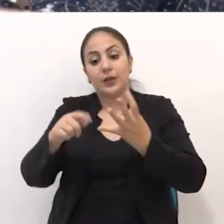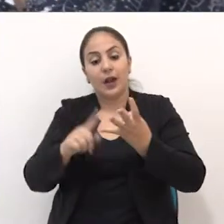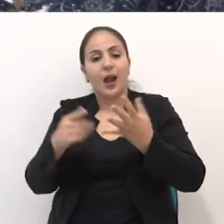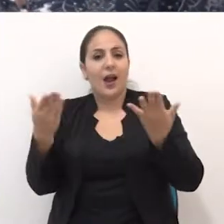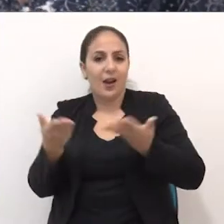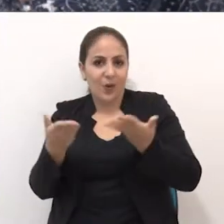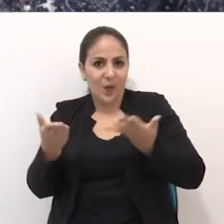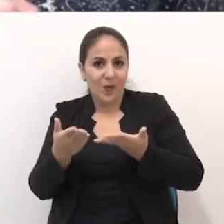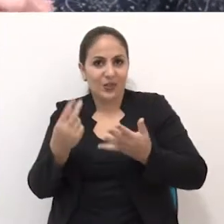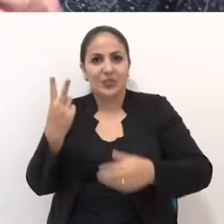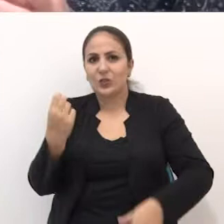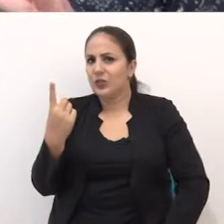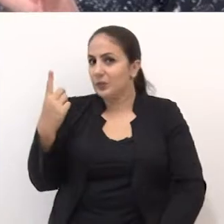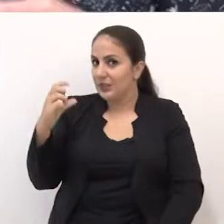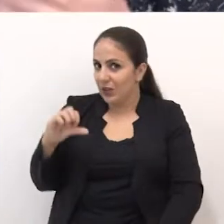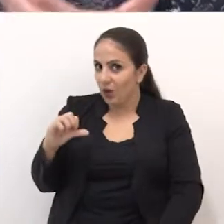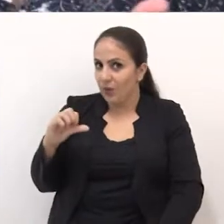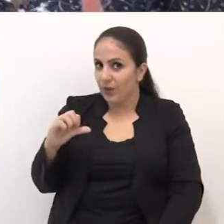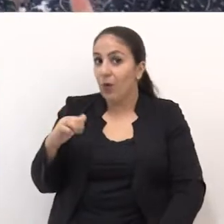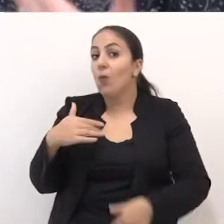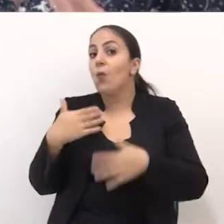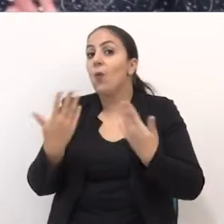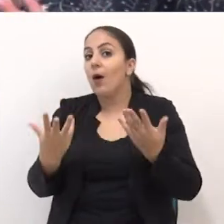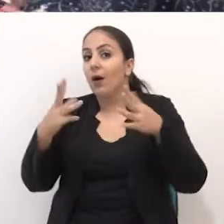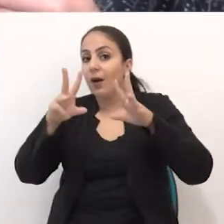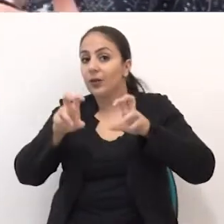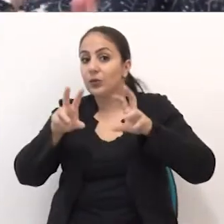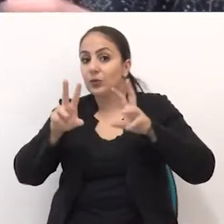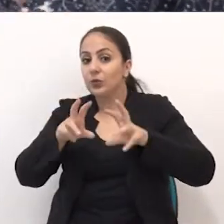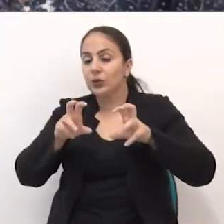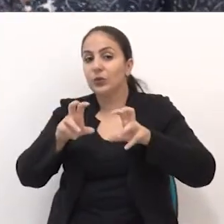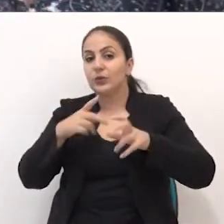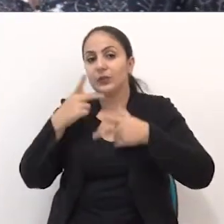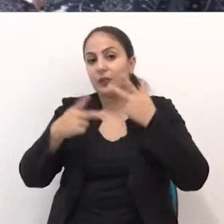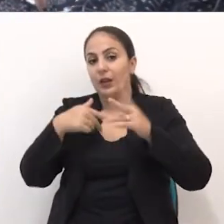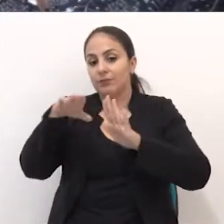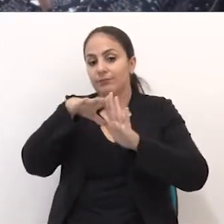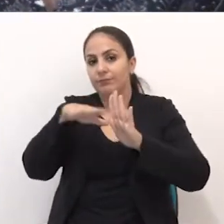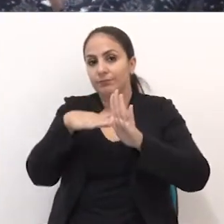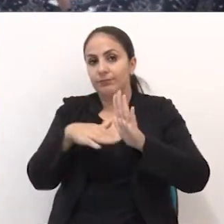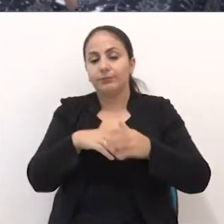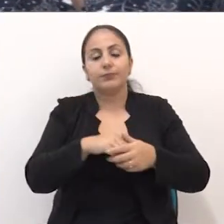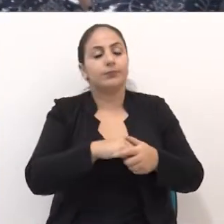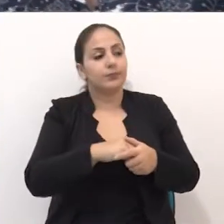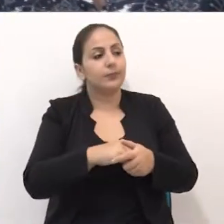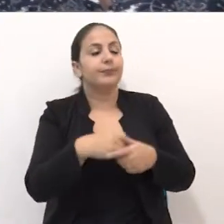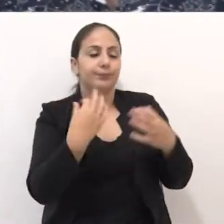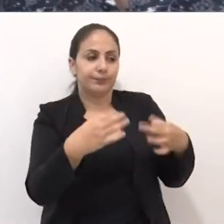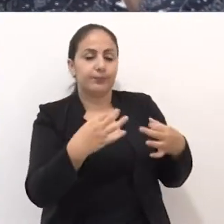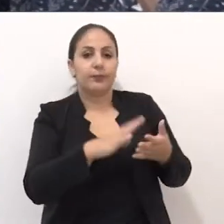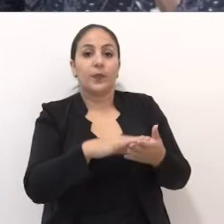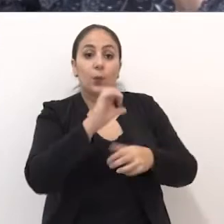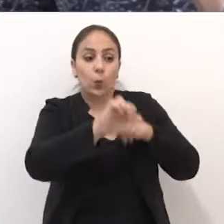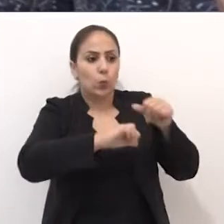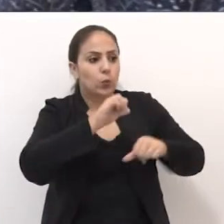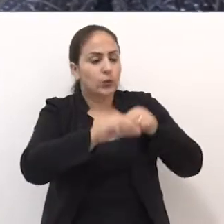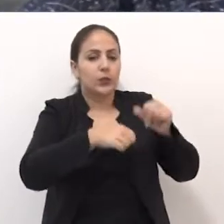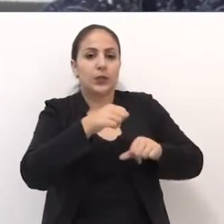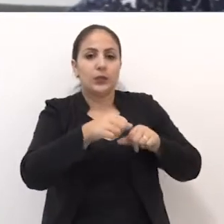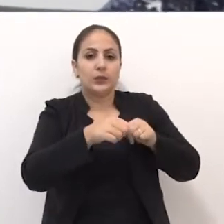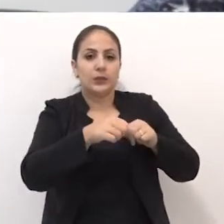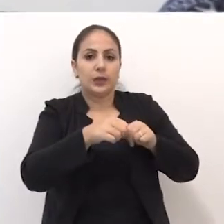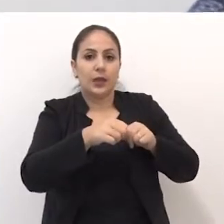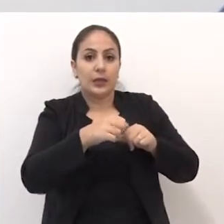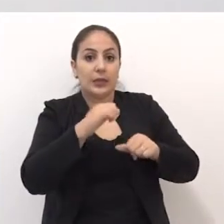e agora para 2019. Que assuntos, que temas devem estar em pauta? Com certeza, a mudança na planta do